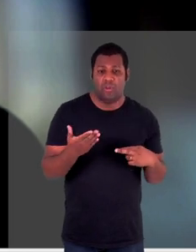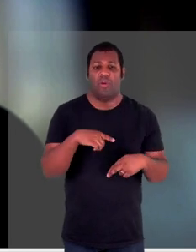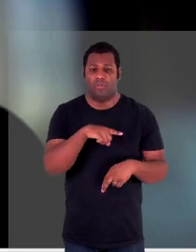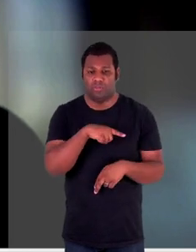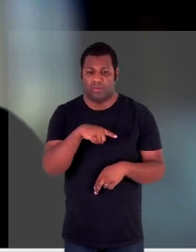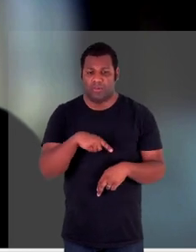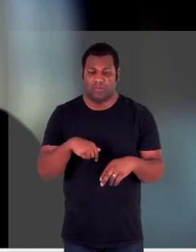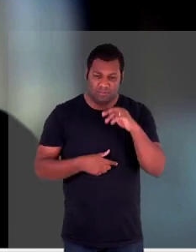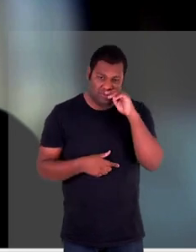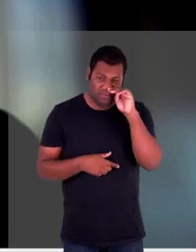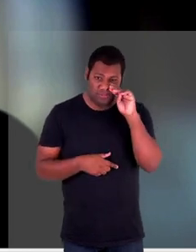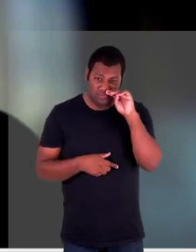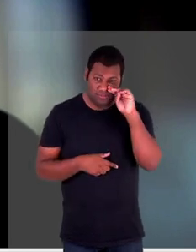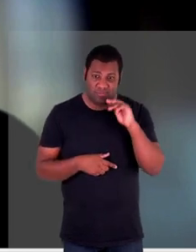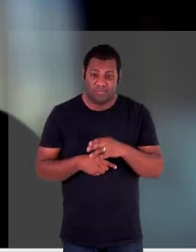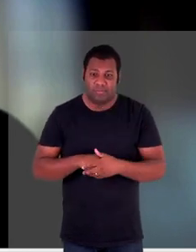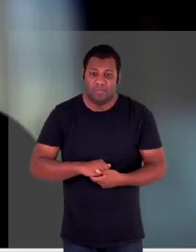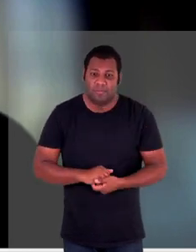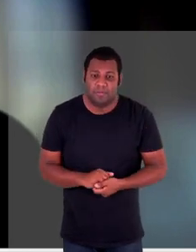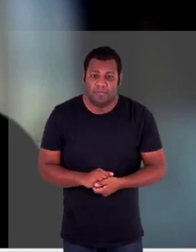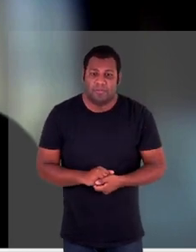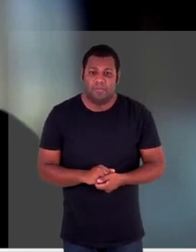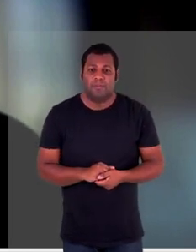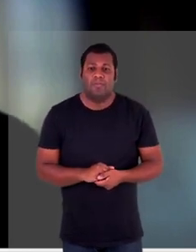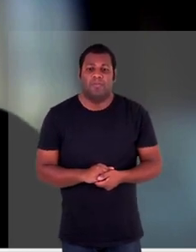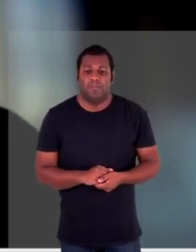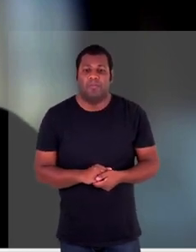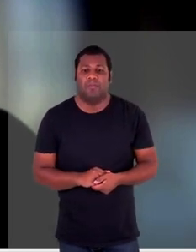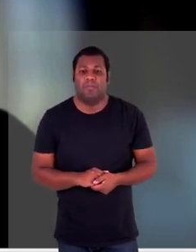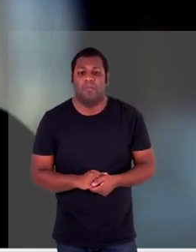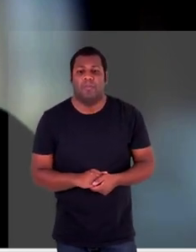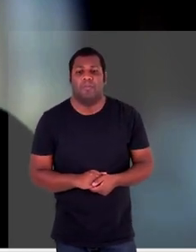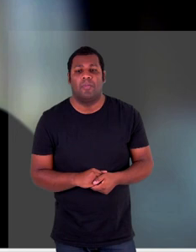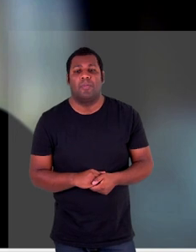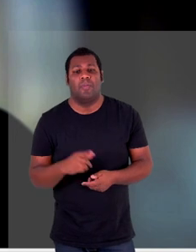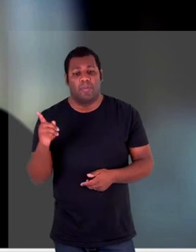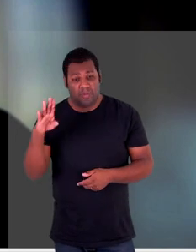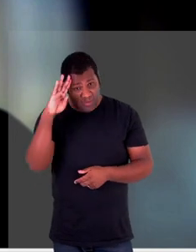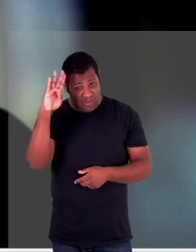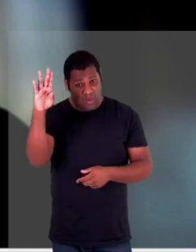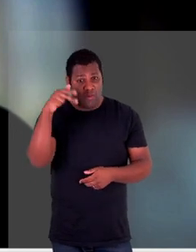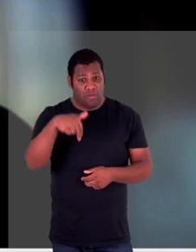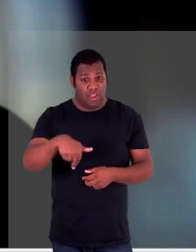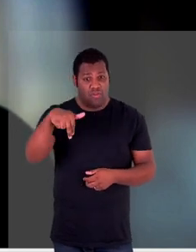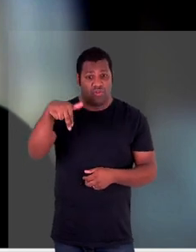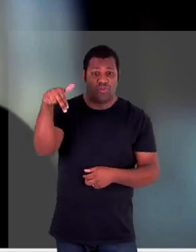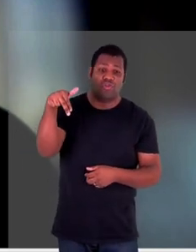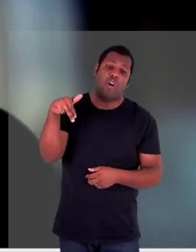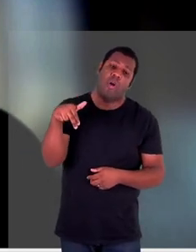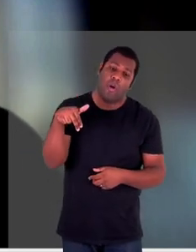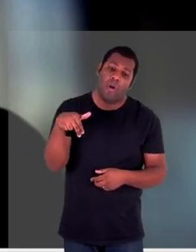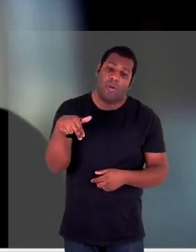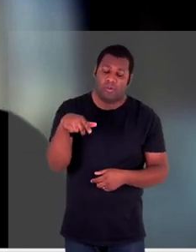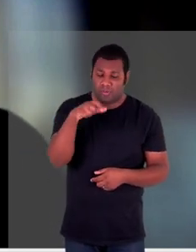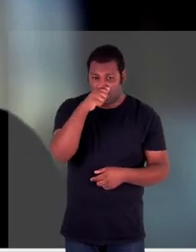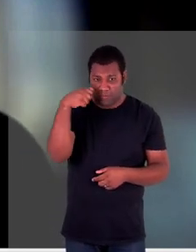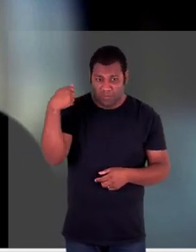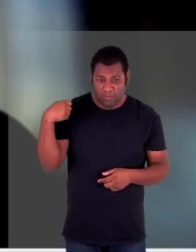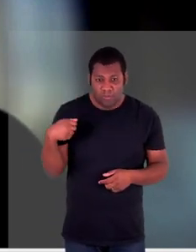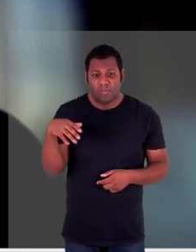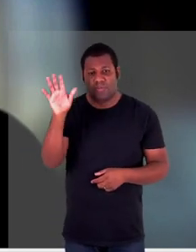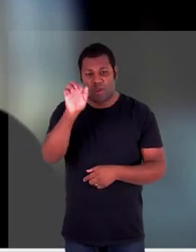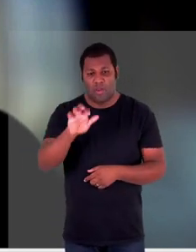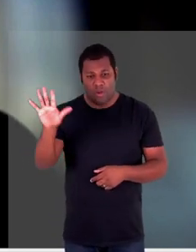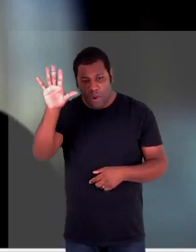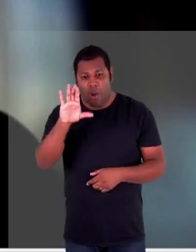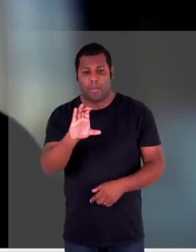pressão global especialmente aqui do Eixo Norte como o professor Vladimir também diz Europa Canadá